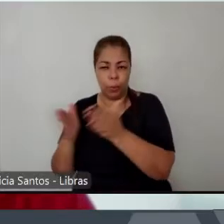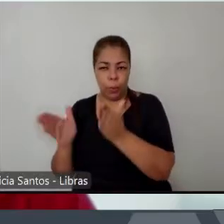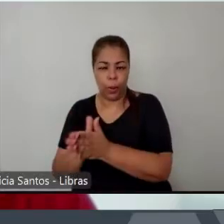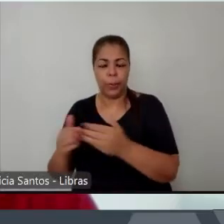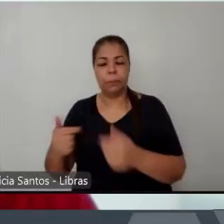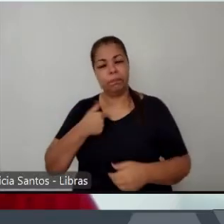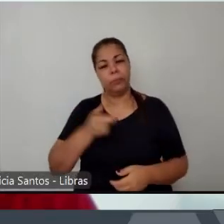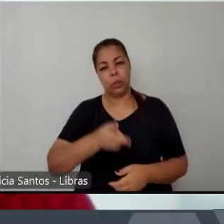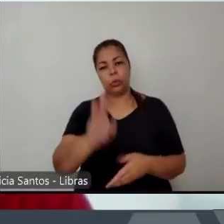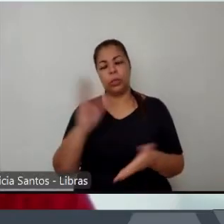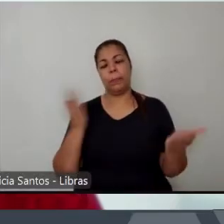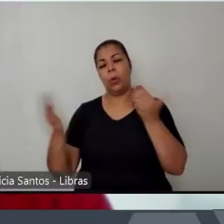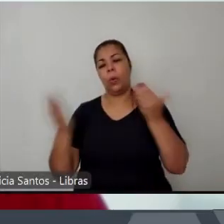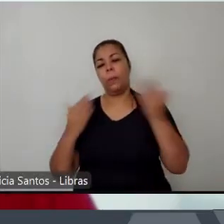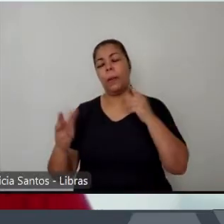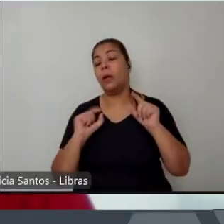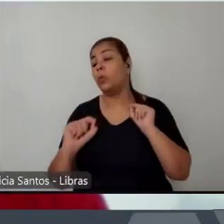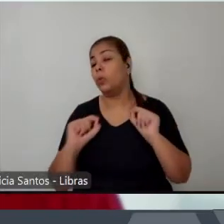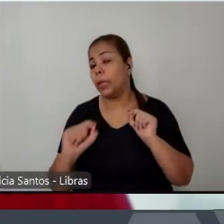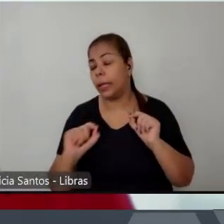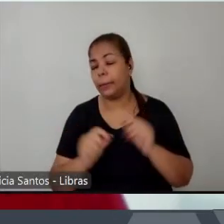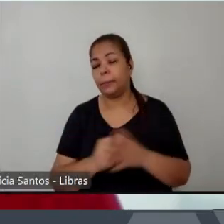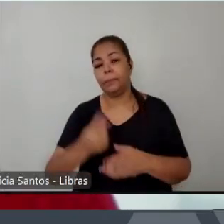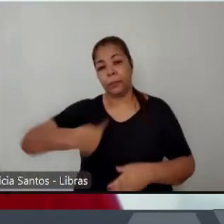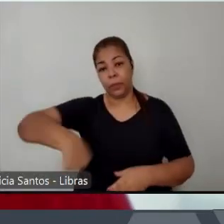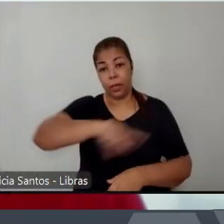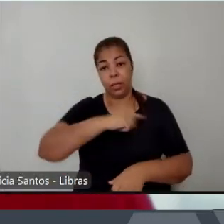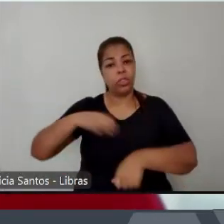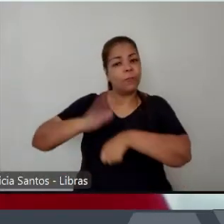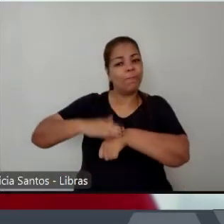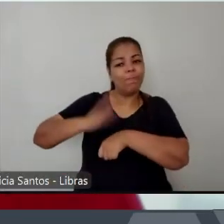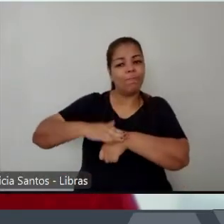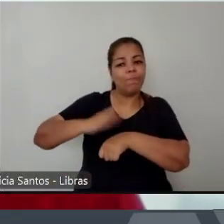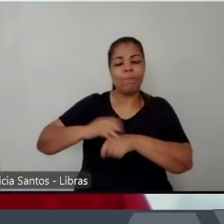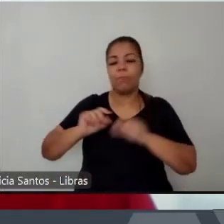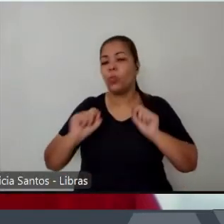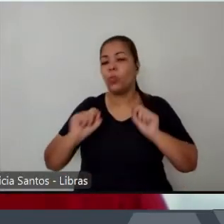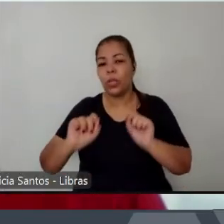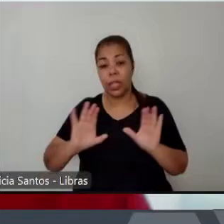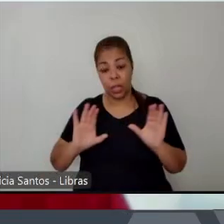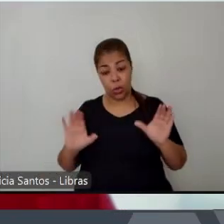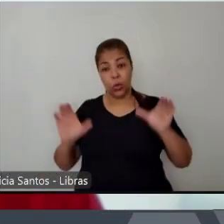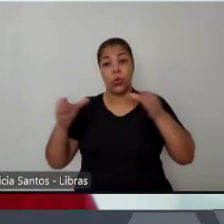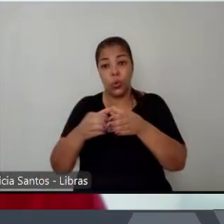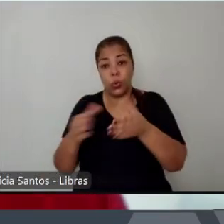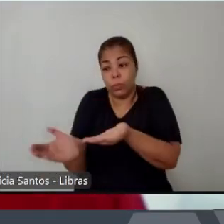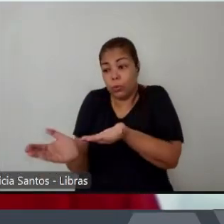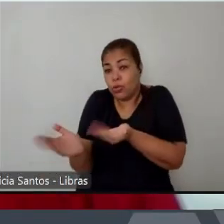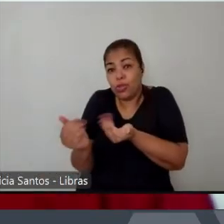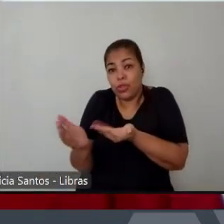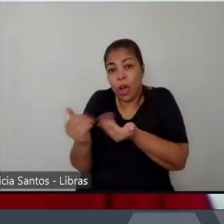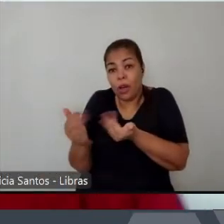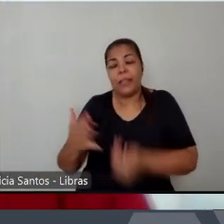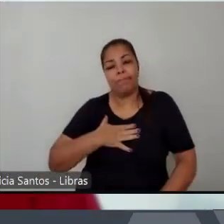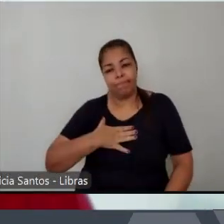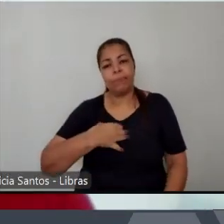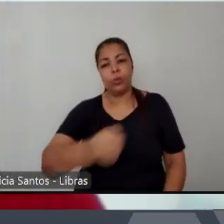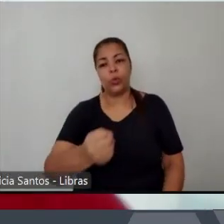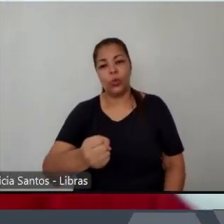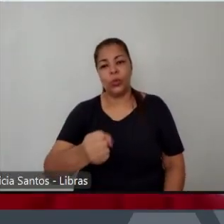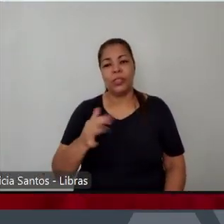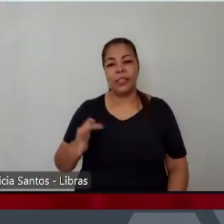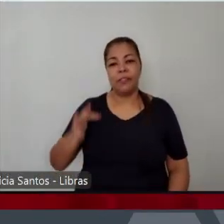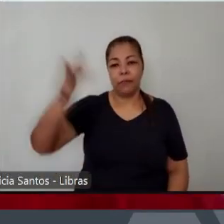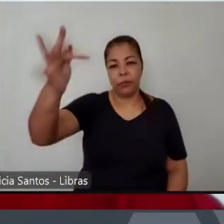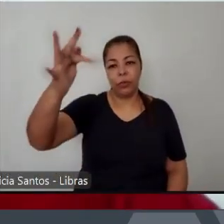a gente vai formar os nossos jihadistas os nossos jovens suicidas que preferem morrer